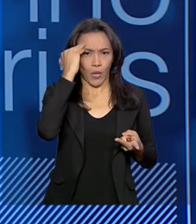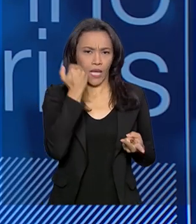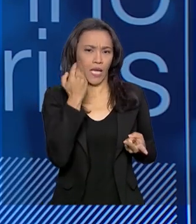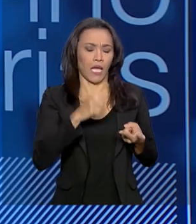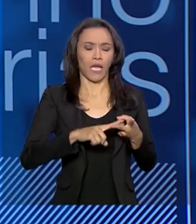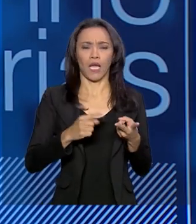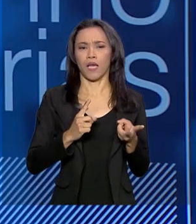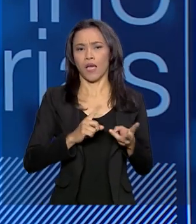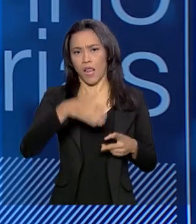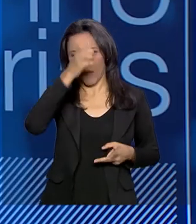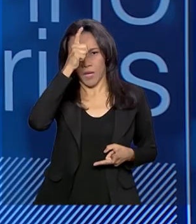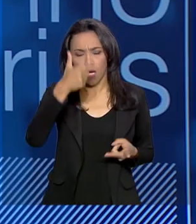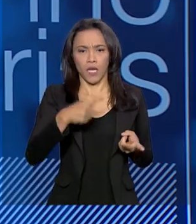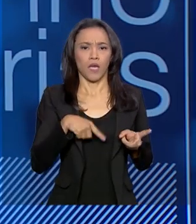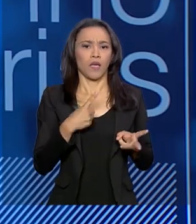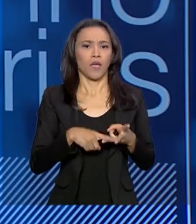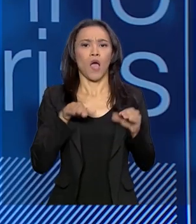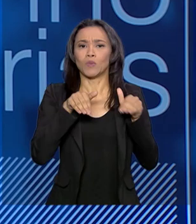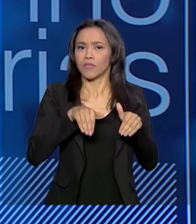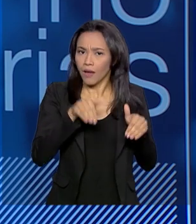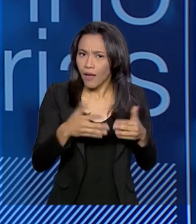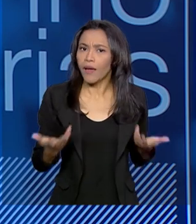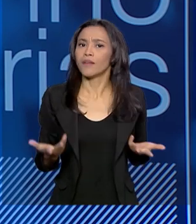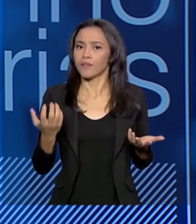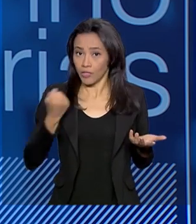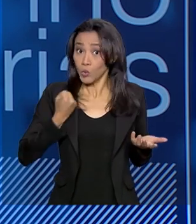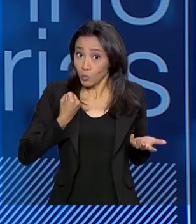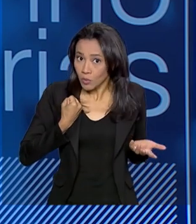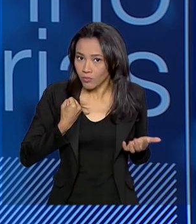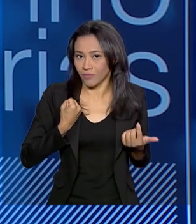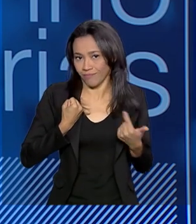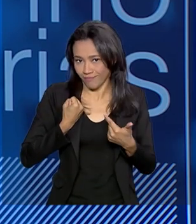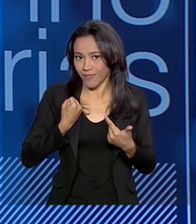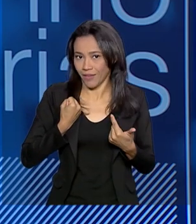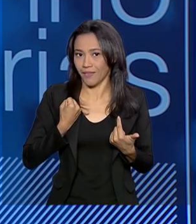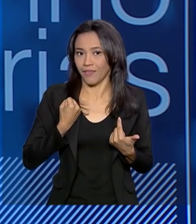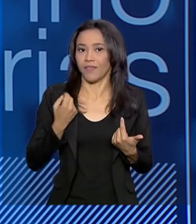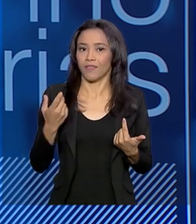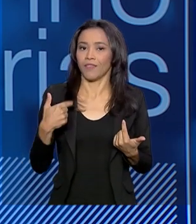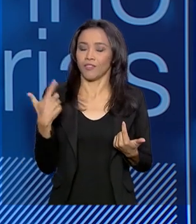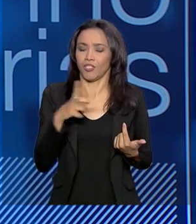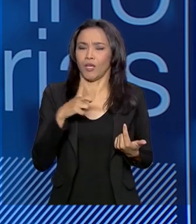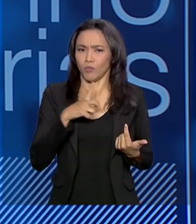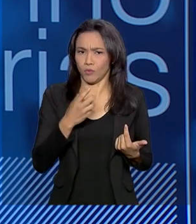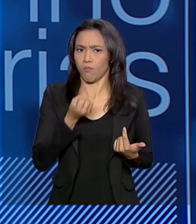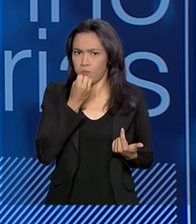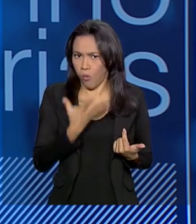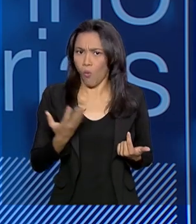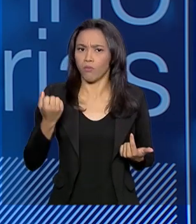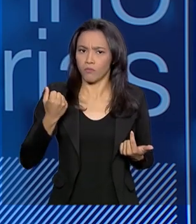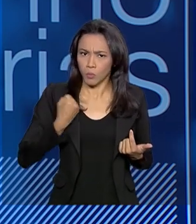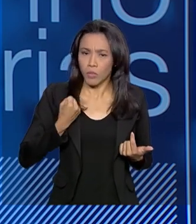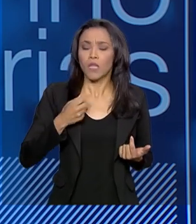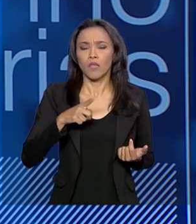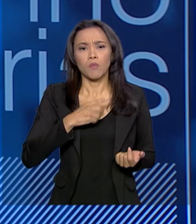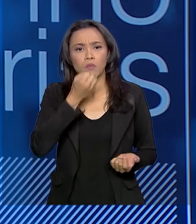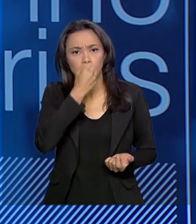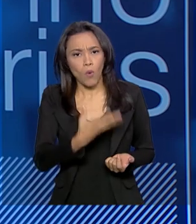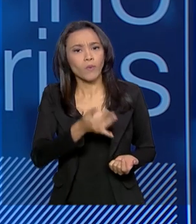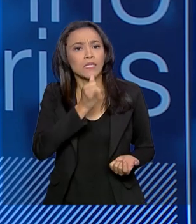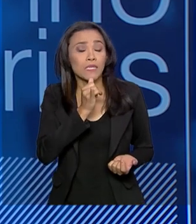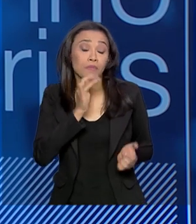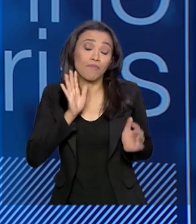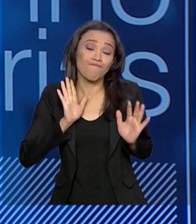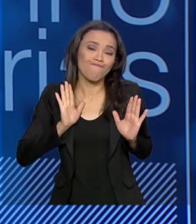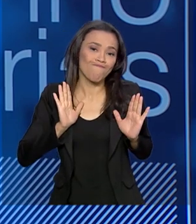Alemanha, Austrália, em números quantitativos. Então, tem esse volume expressivo, tem bons exemplos no país. No